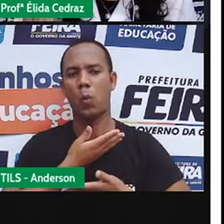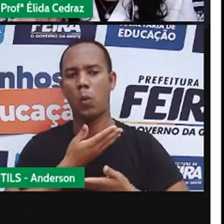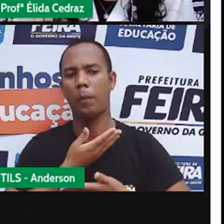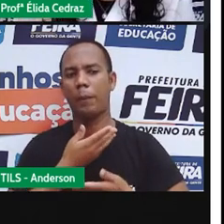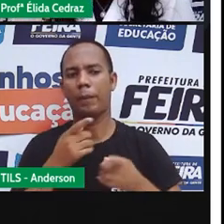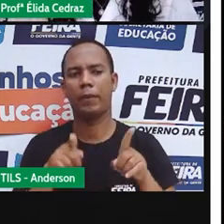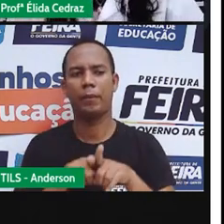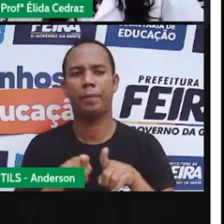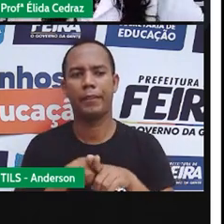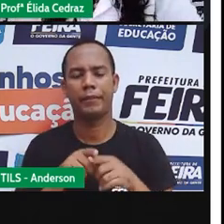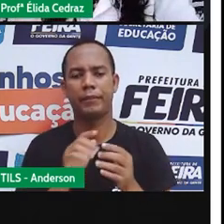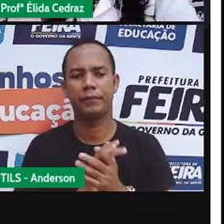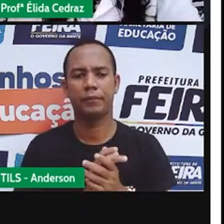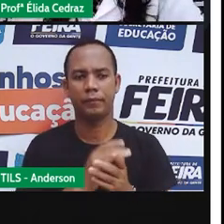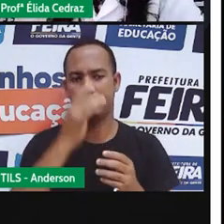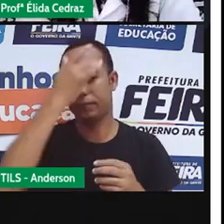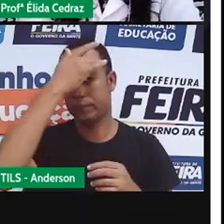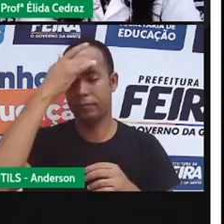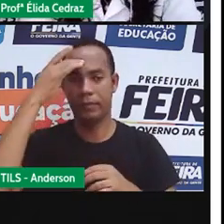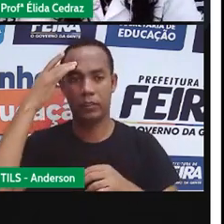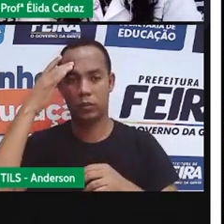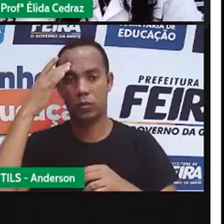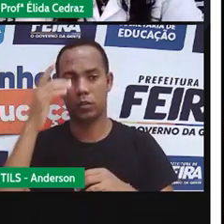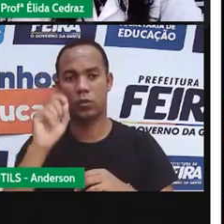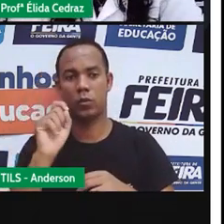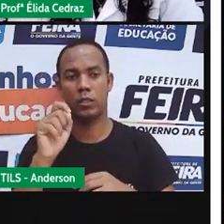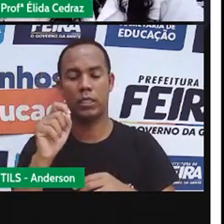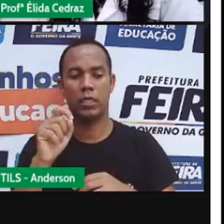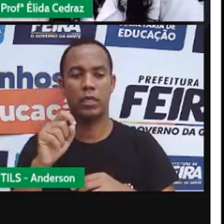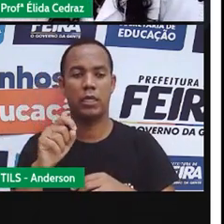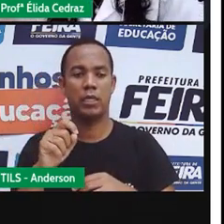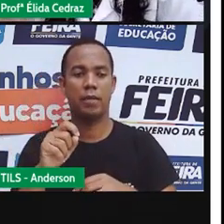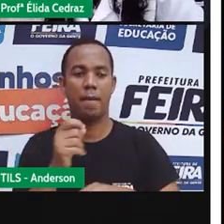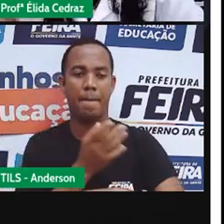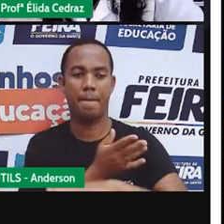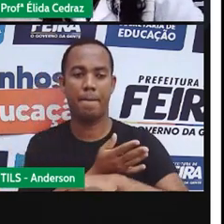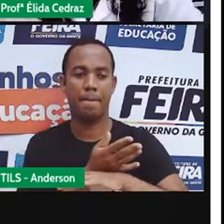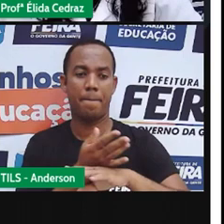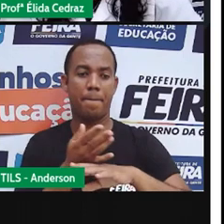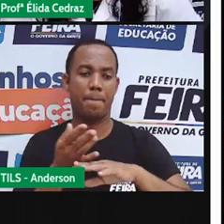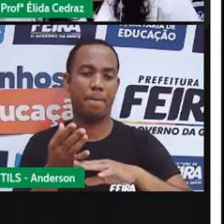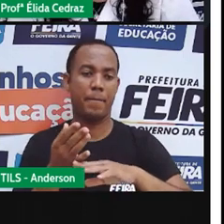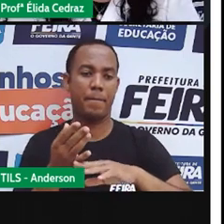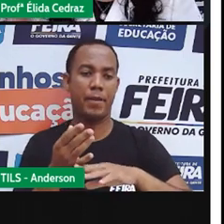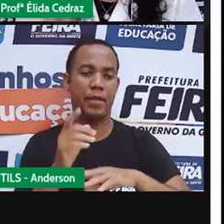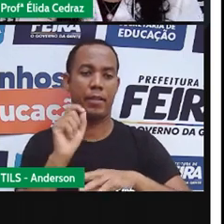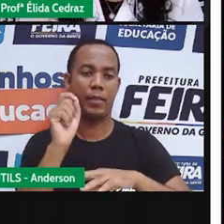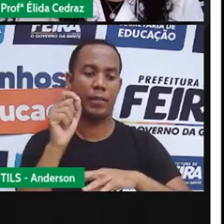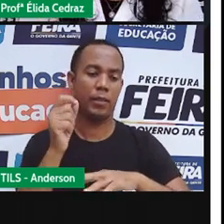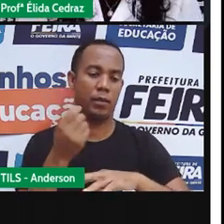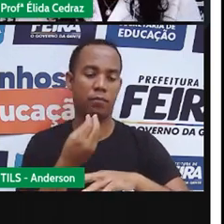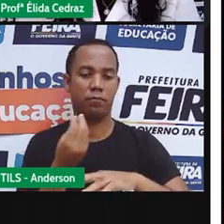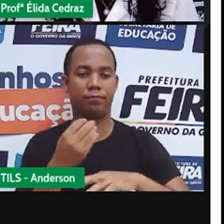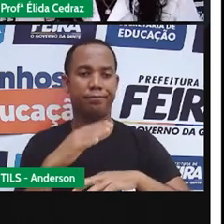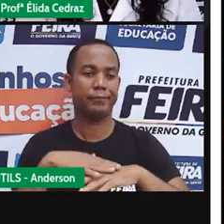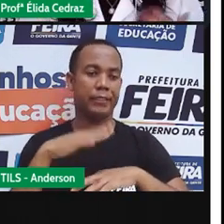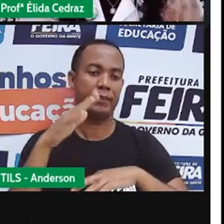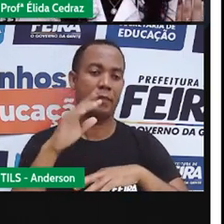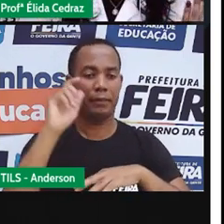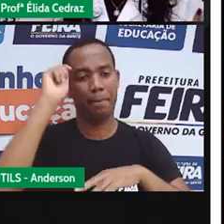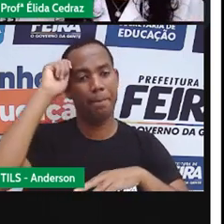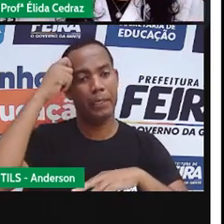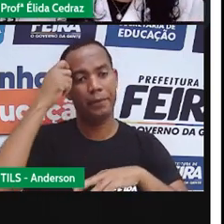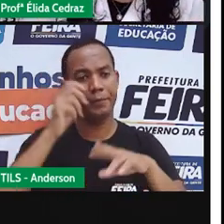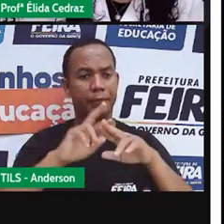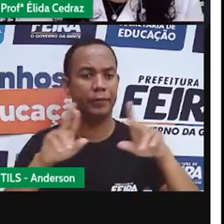radiação. E as pessoas que vão ficando com o tom da pele mais escurecido, elas podem utilizar um